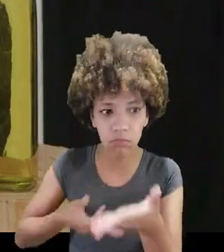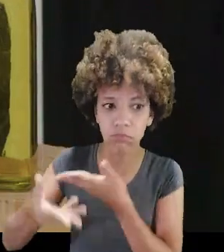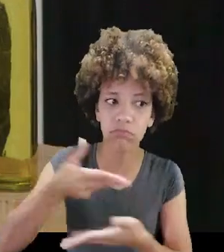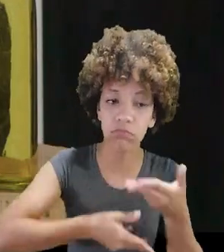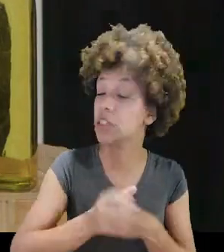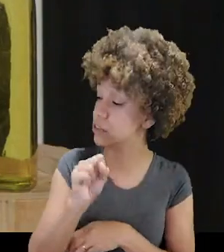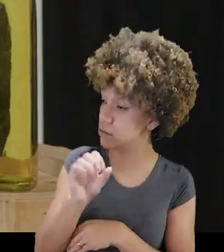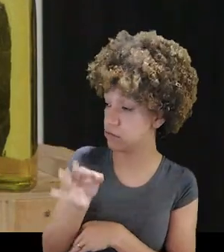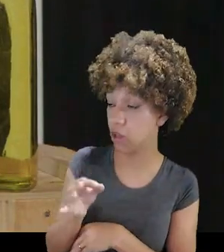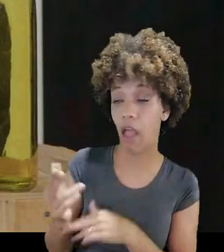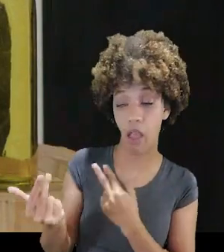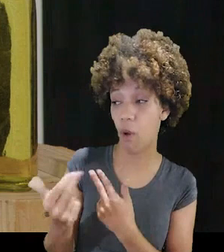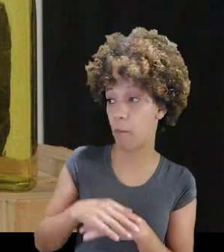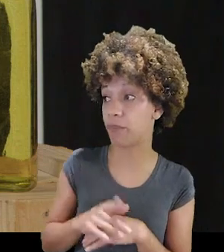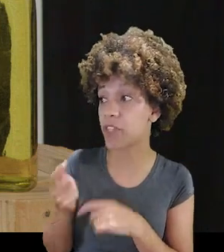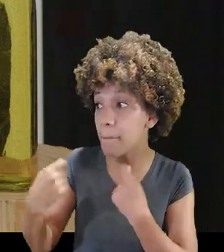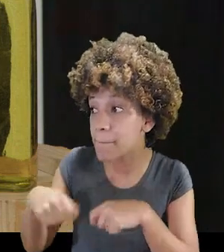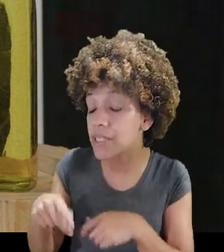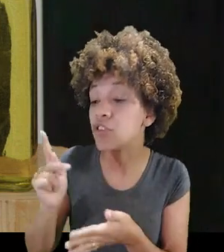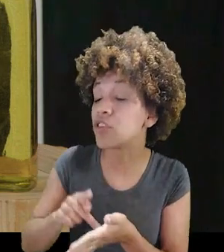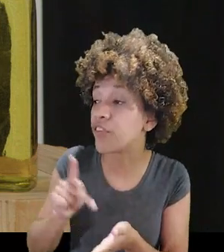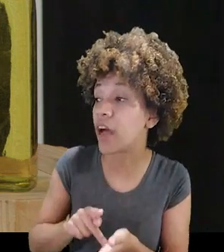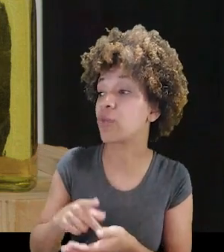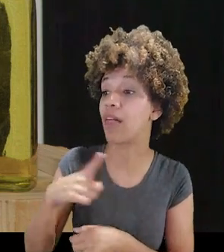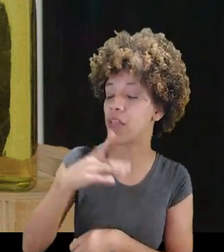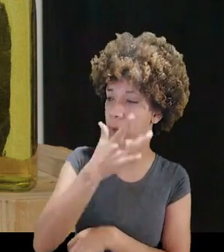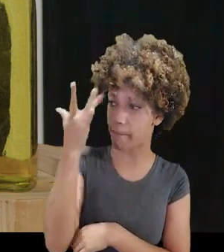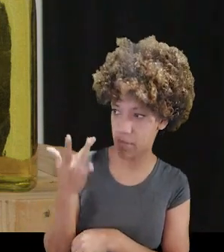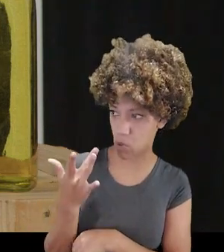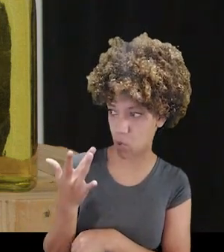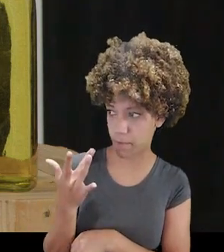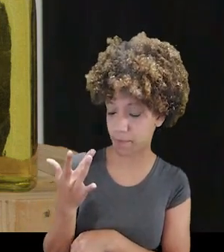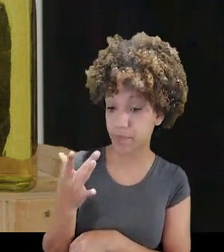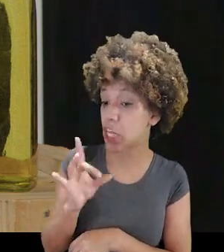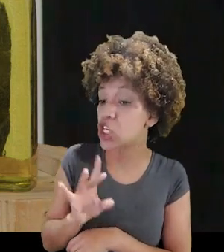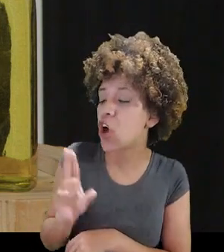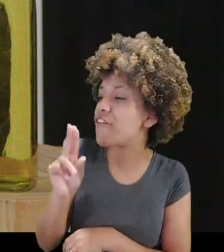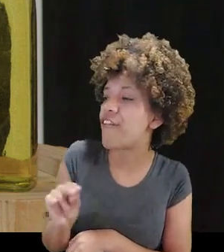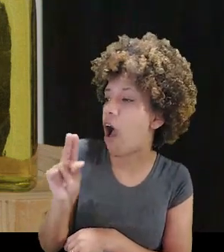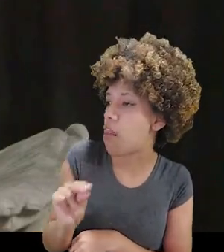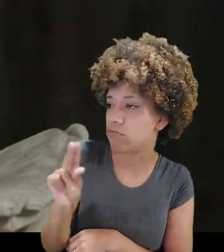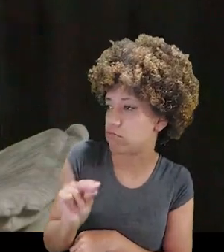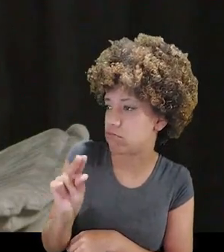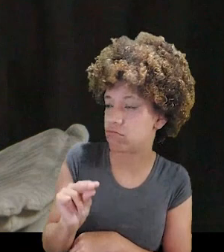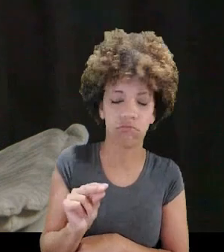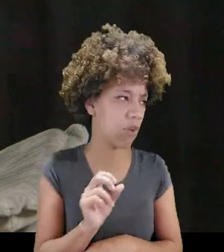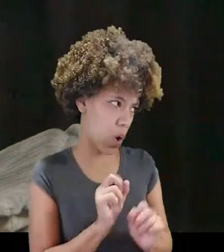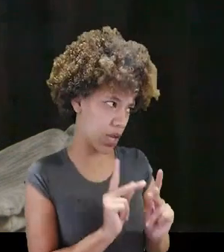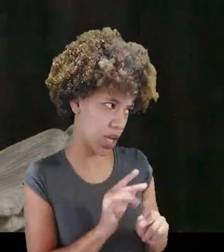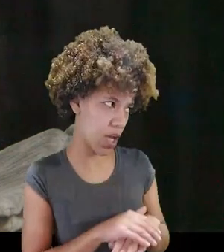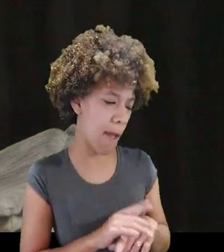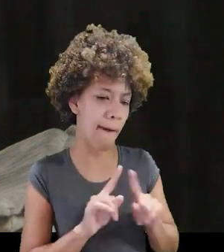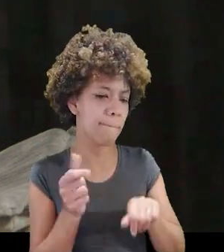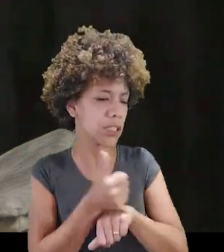Exatamente. É a mesma coisa. Você precisa, de fato, ter alguém que você só fale. Tudo bem. Mas eu trouxe